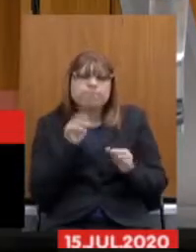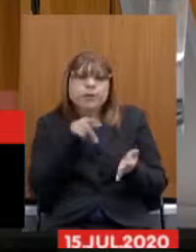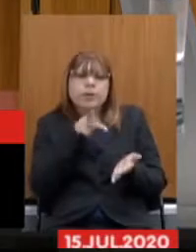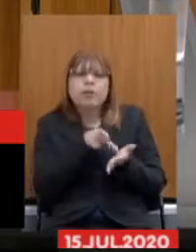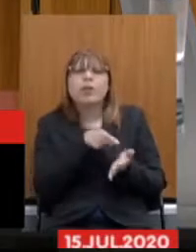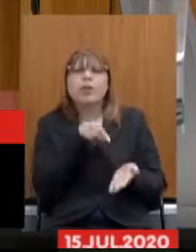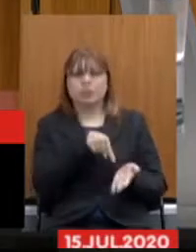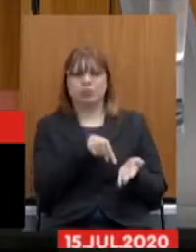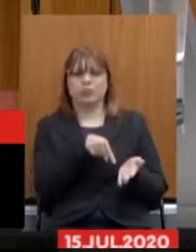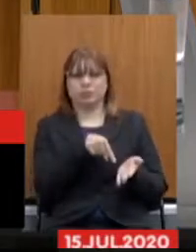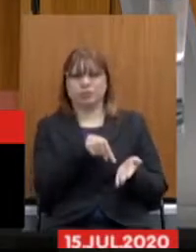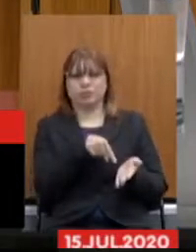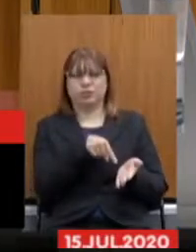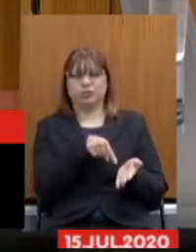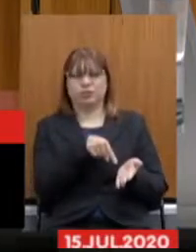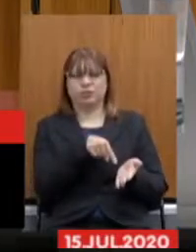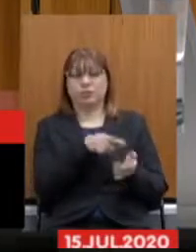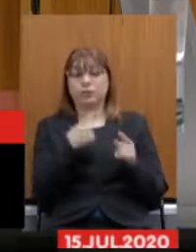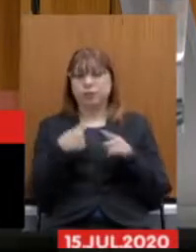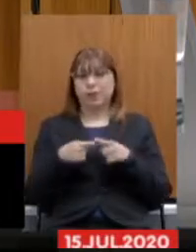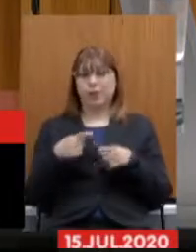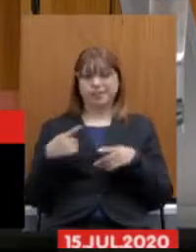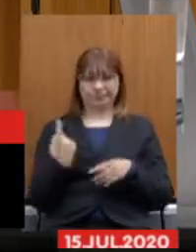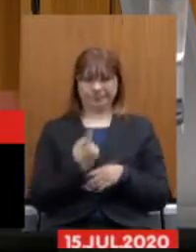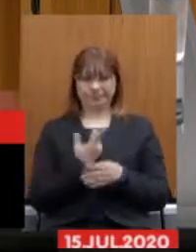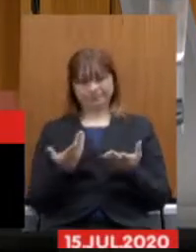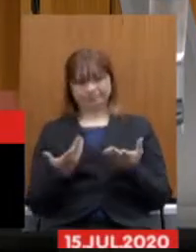a nossa dificuldade quando nós